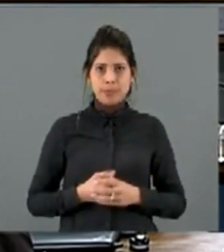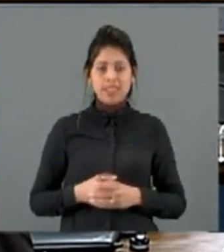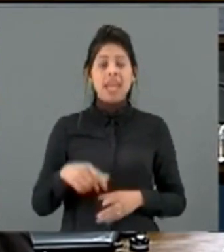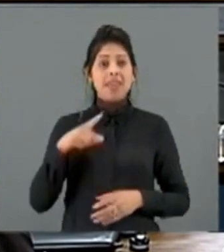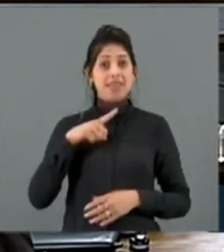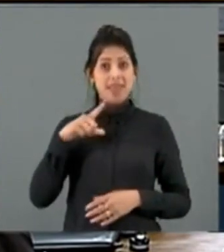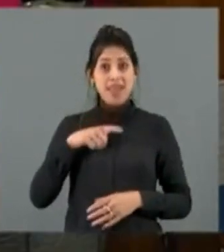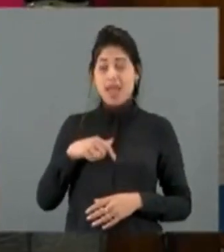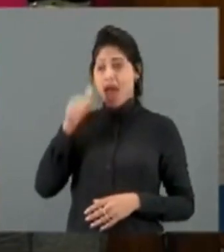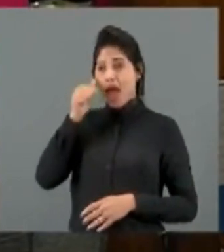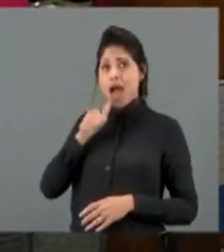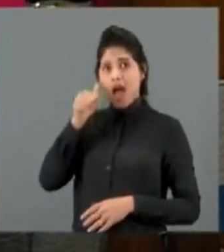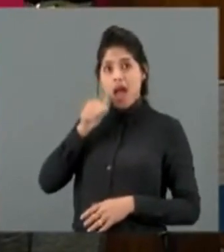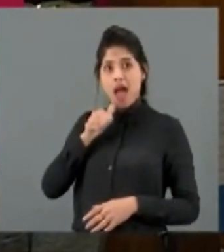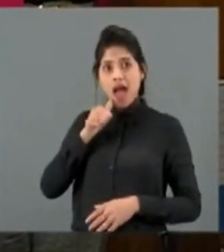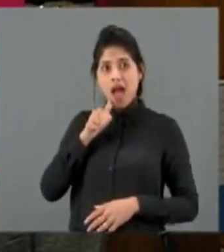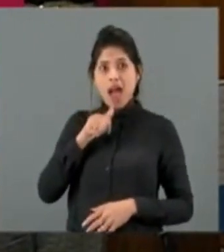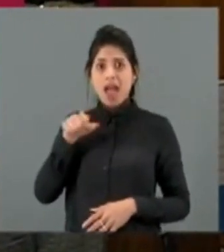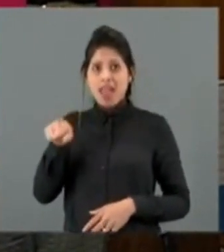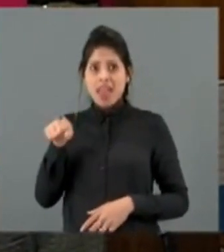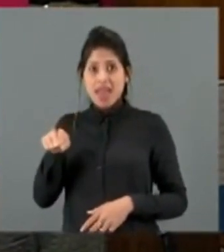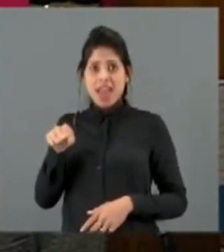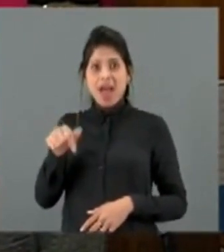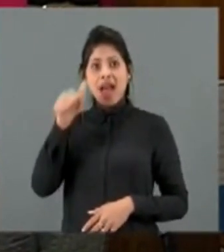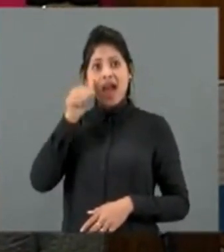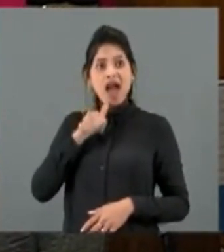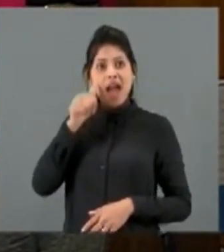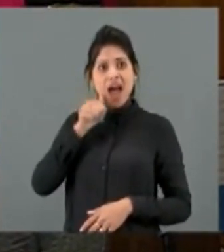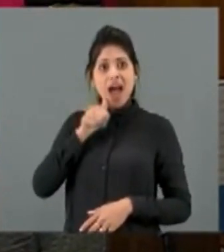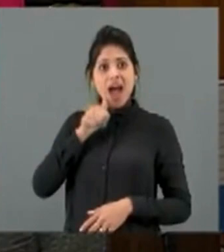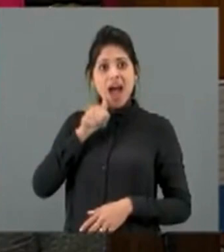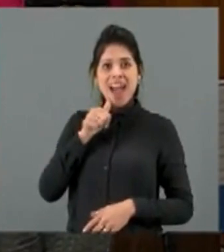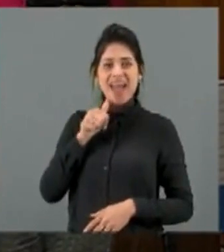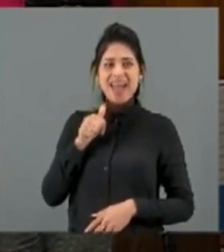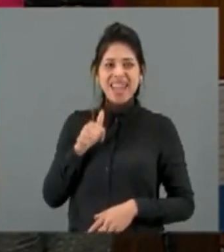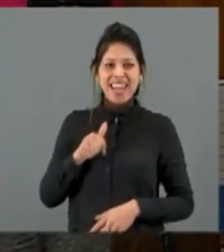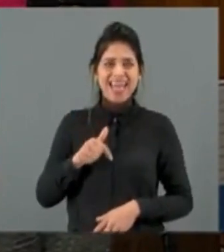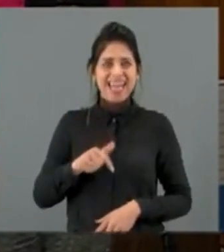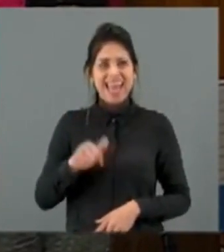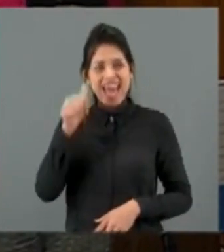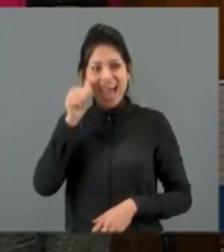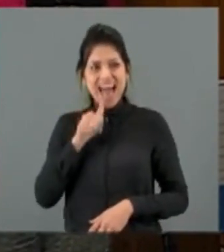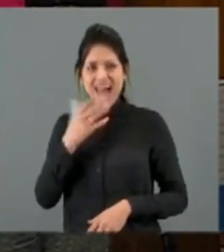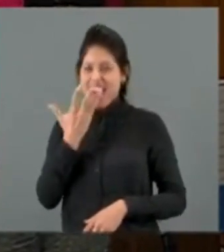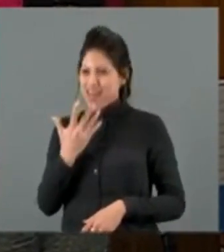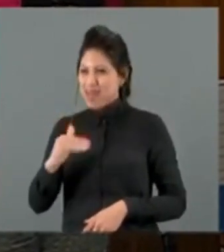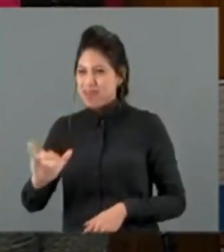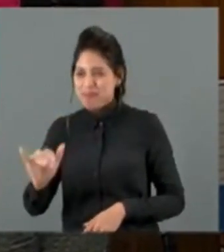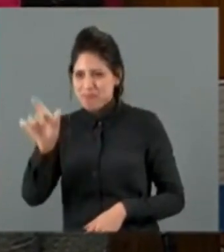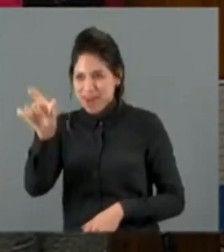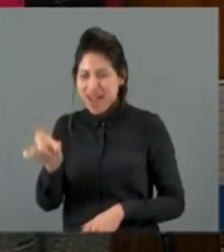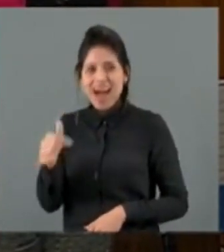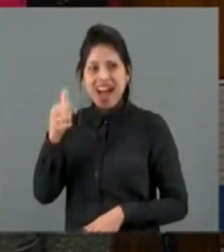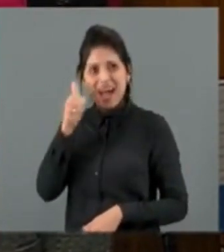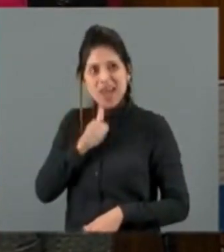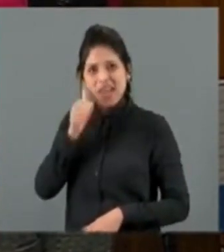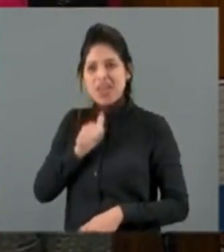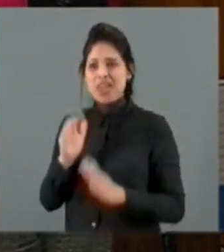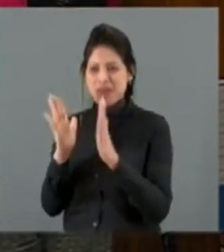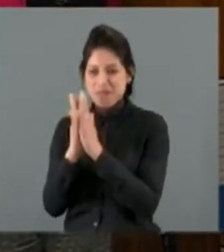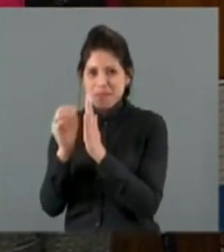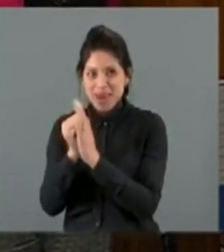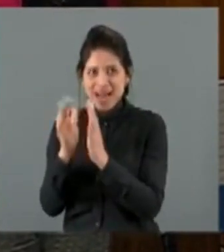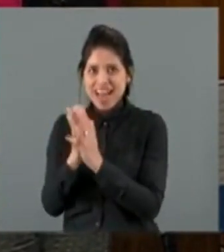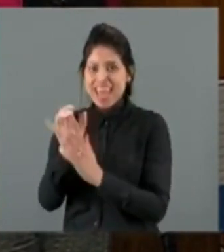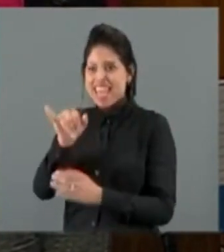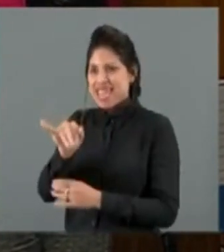iria assumir a presidência da república no lugar de Jair Bolsonaro. Então ela que passava as madrugadas e